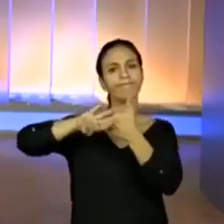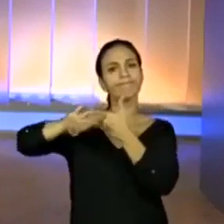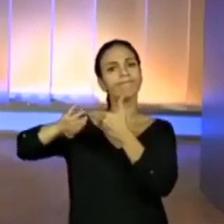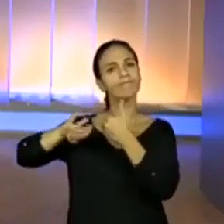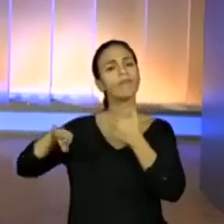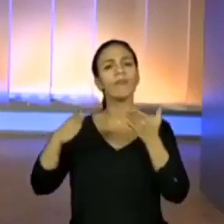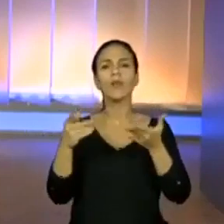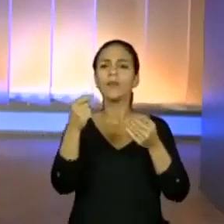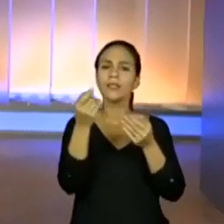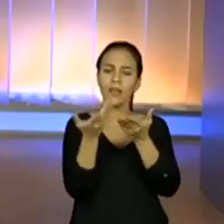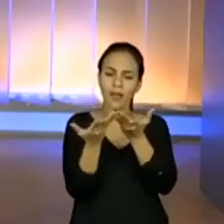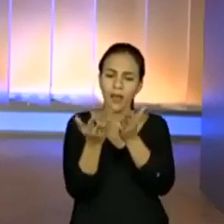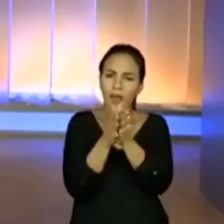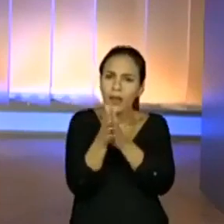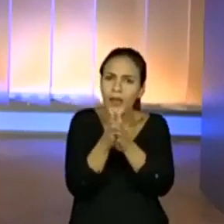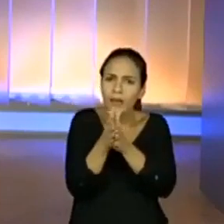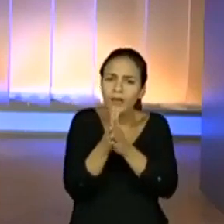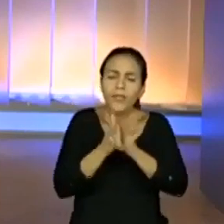mantenha a sua mão limpa.